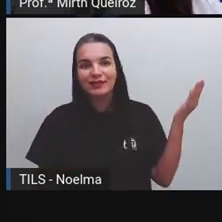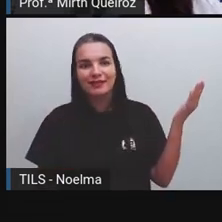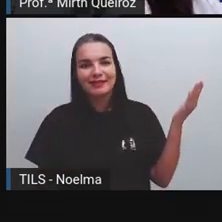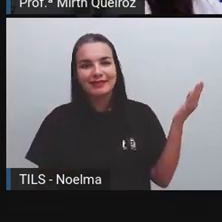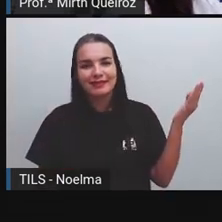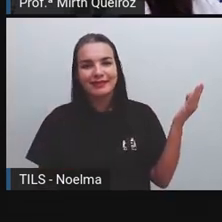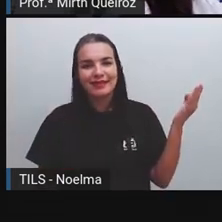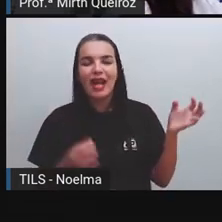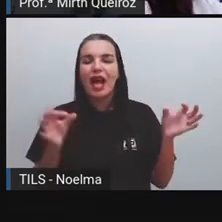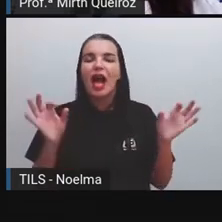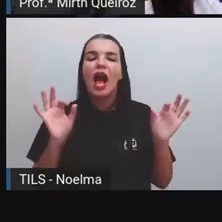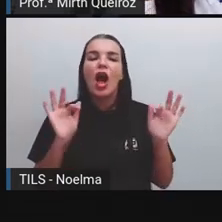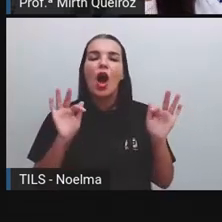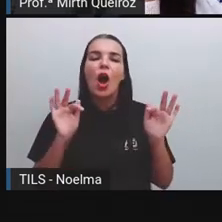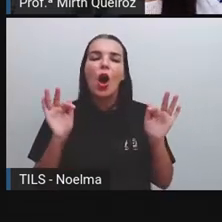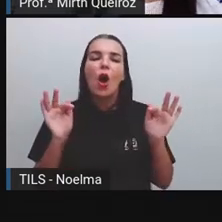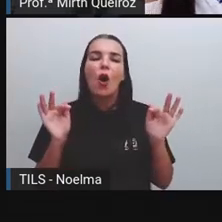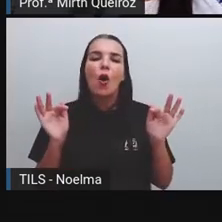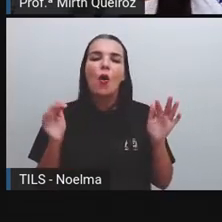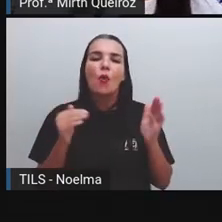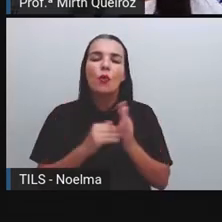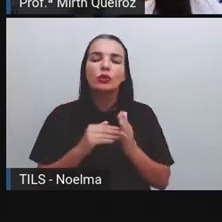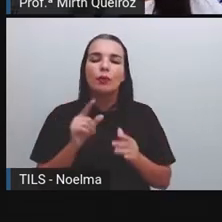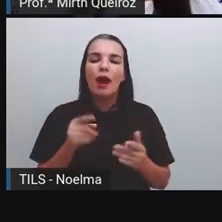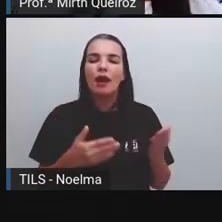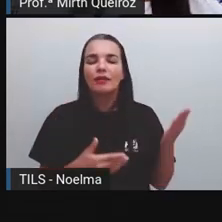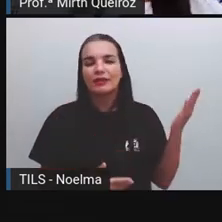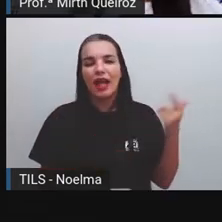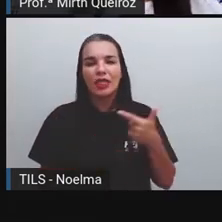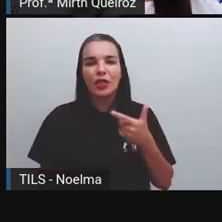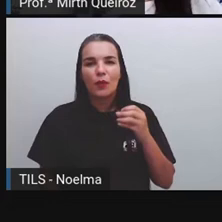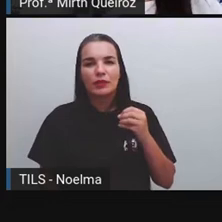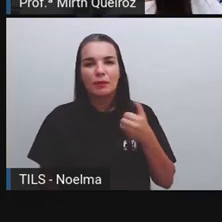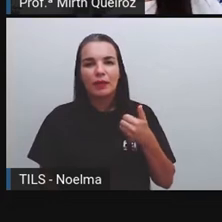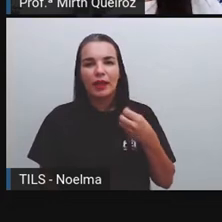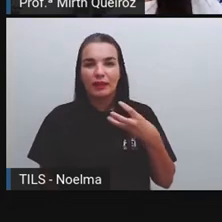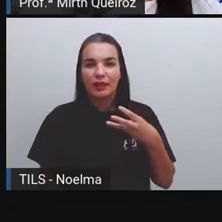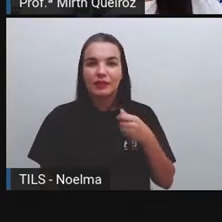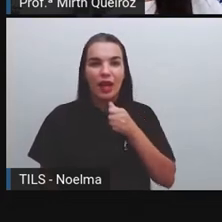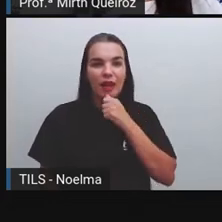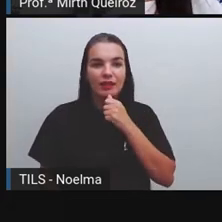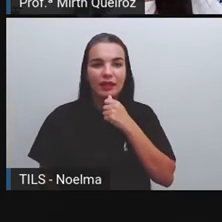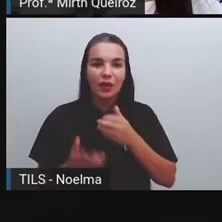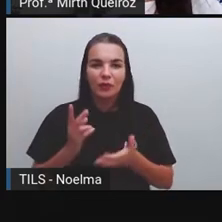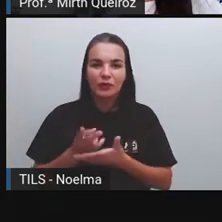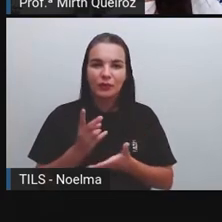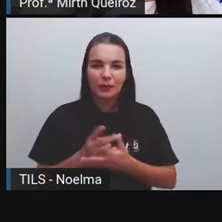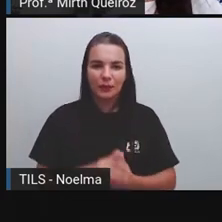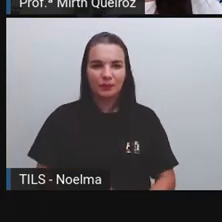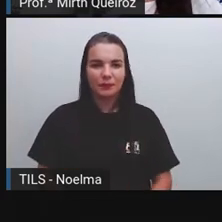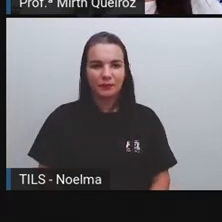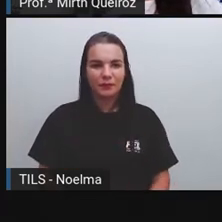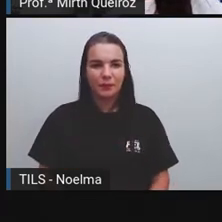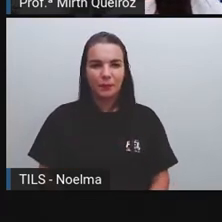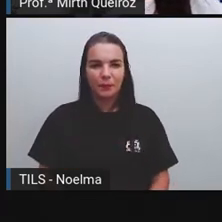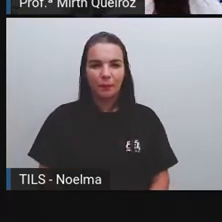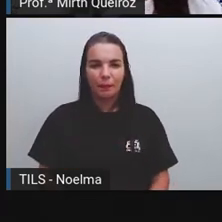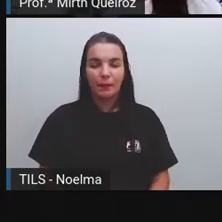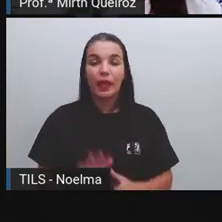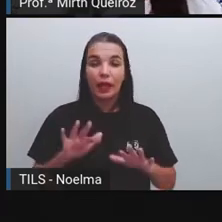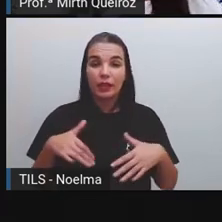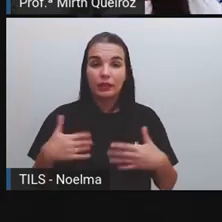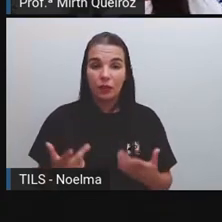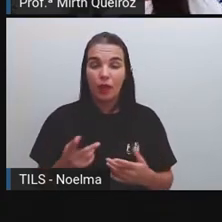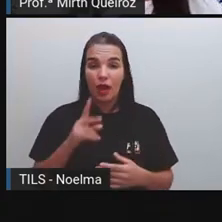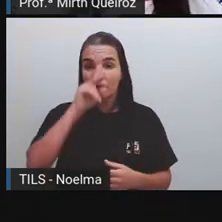hoje. E em 2013, esse personagem que ainda nós temos hoje nos gibis. As